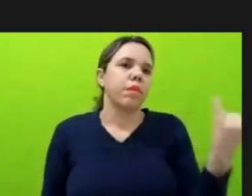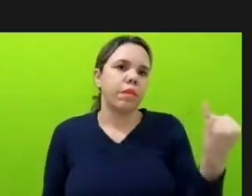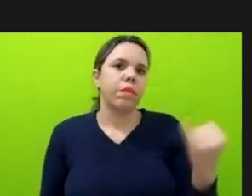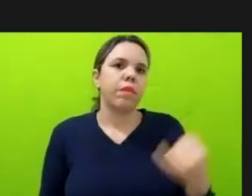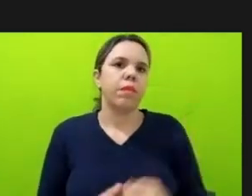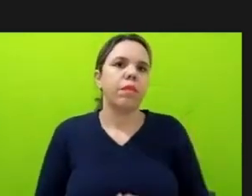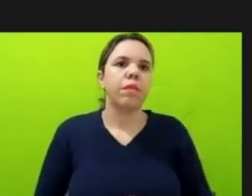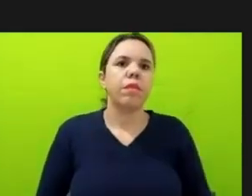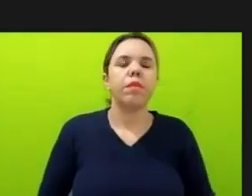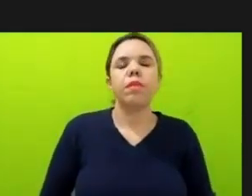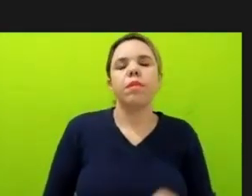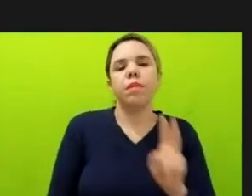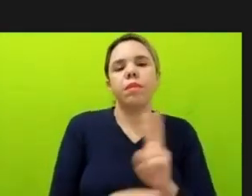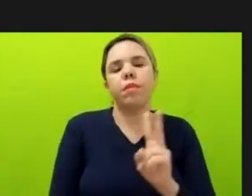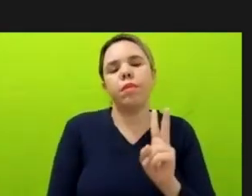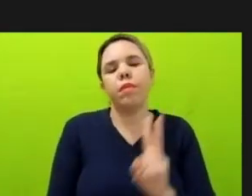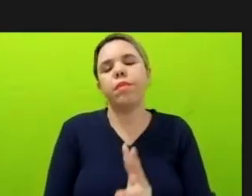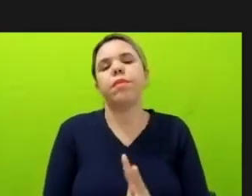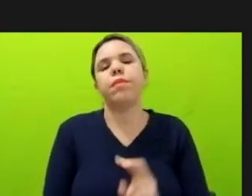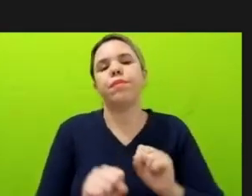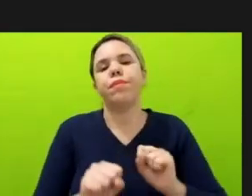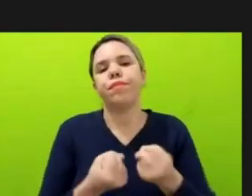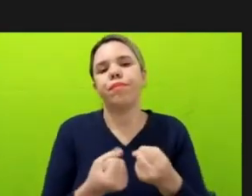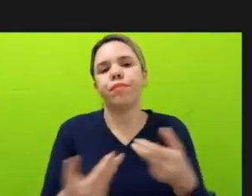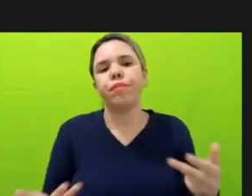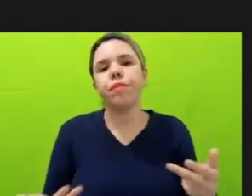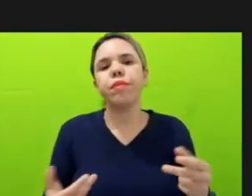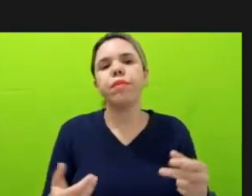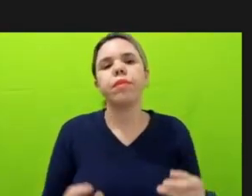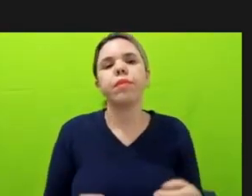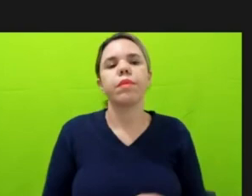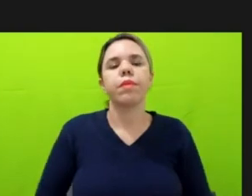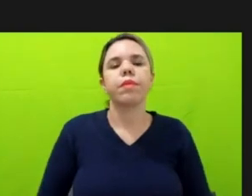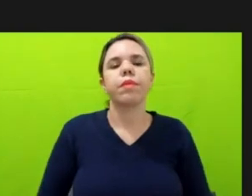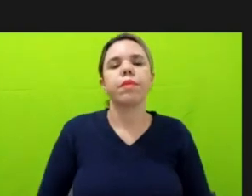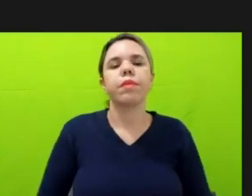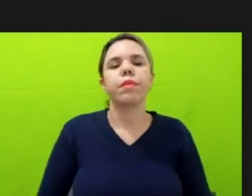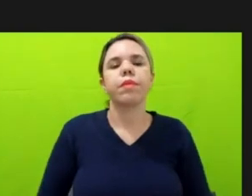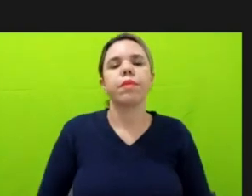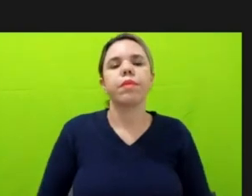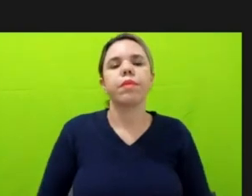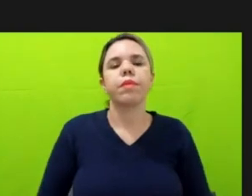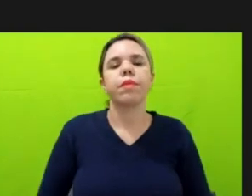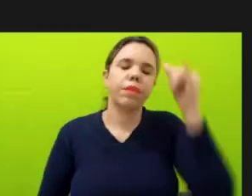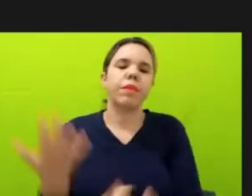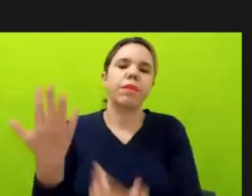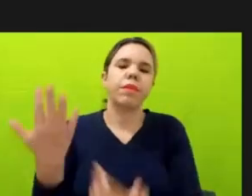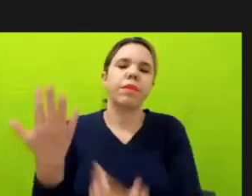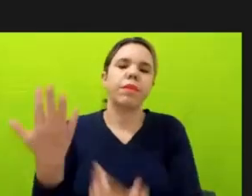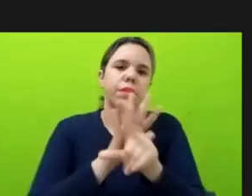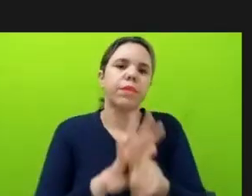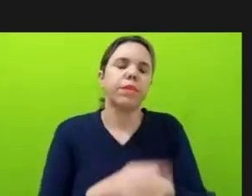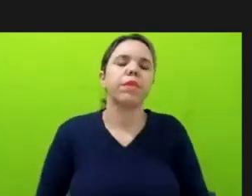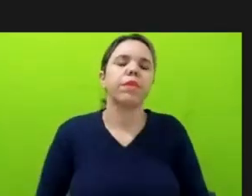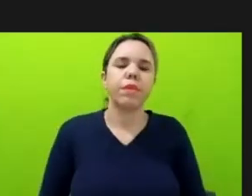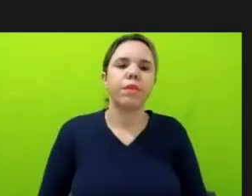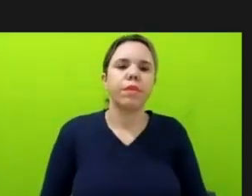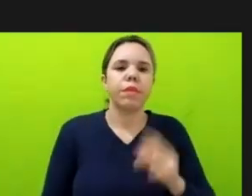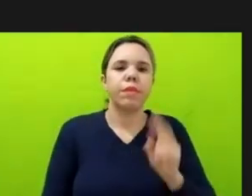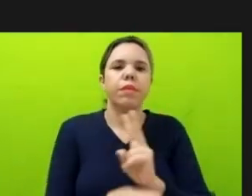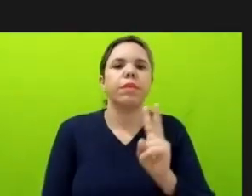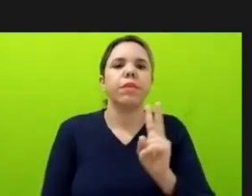defensores, de fortalecimento do combate ao desmatamento legal, enfim, proteção das unidades de conservação dos territórios